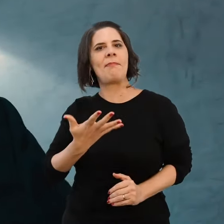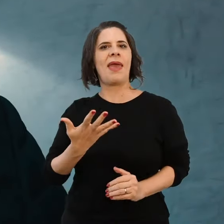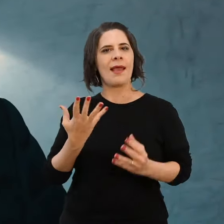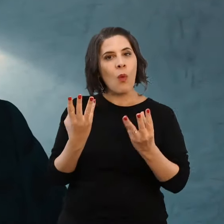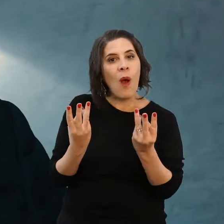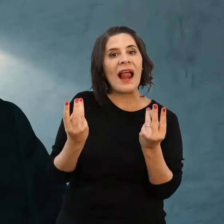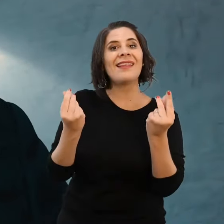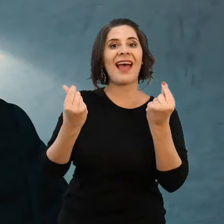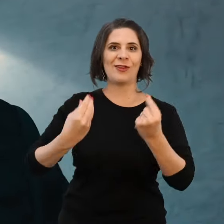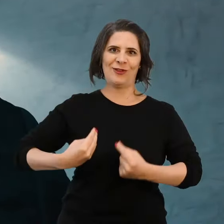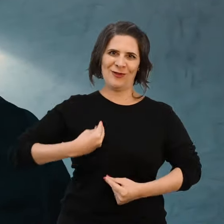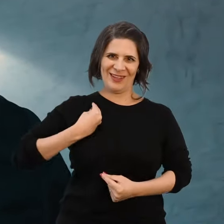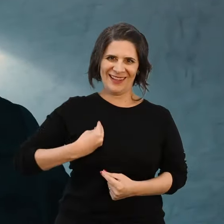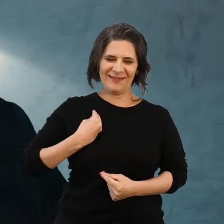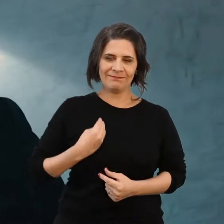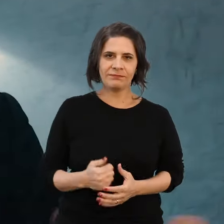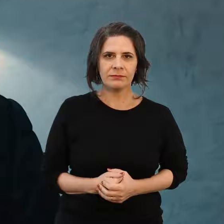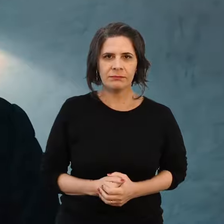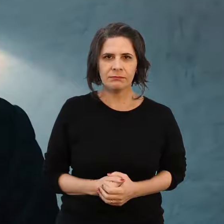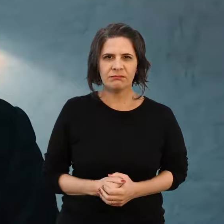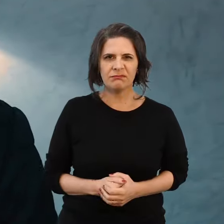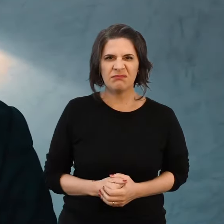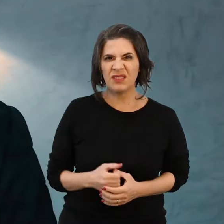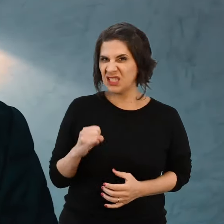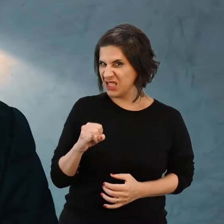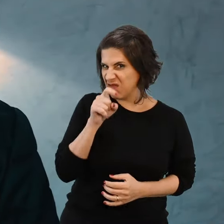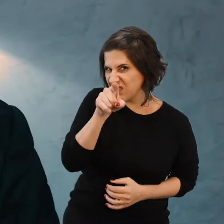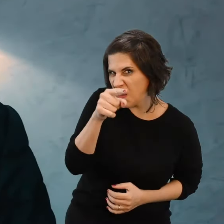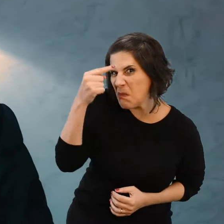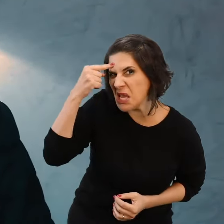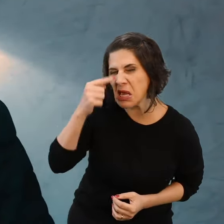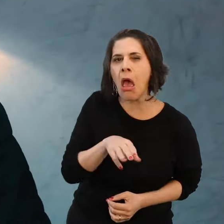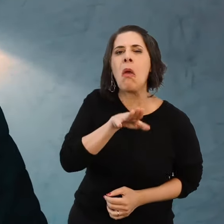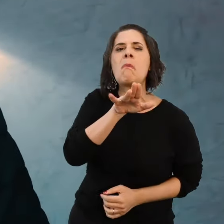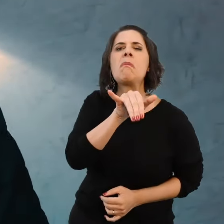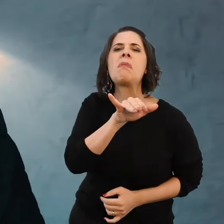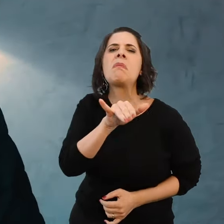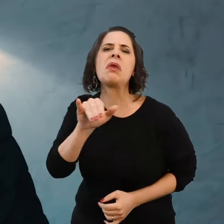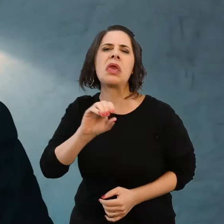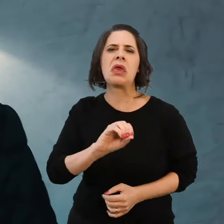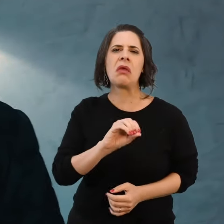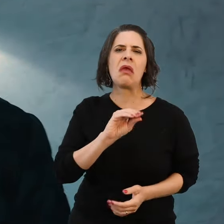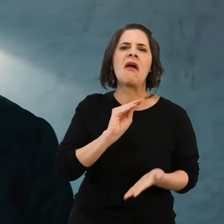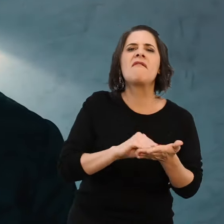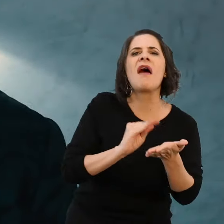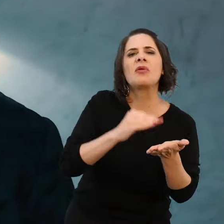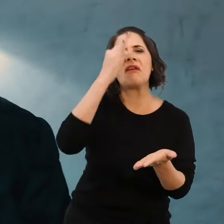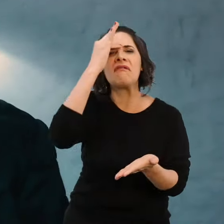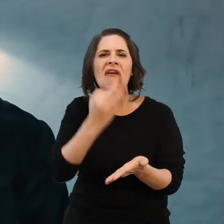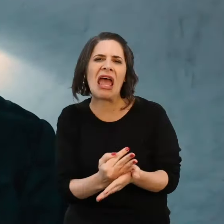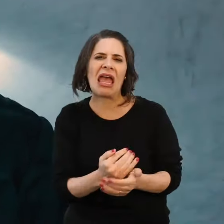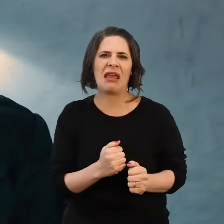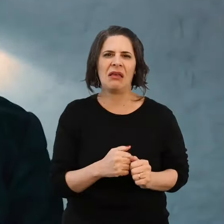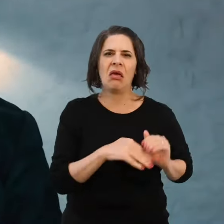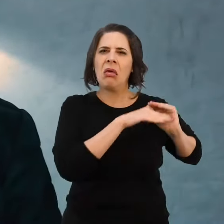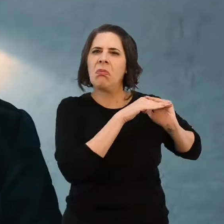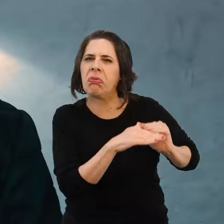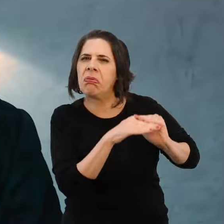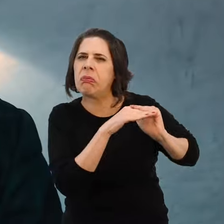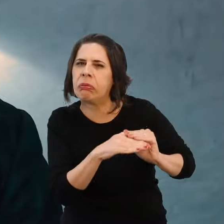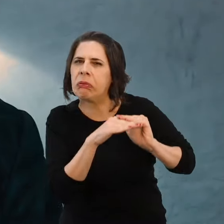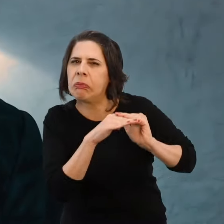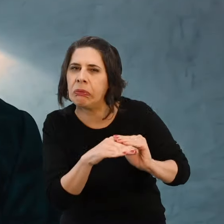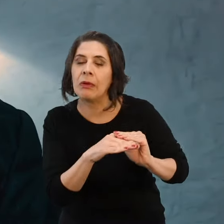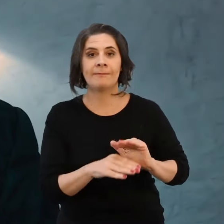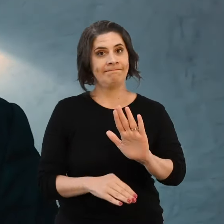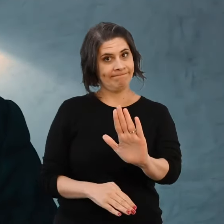existencial. E você que trata tudo isso como mimimi, como falta de fé, entre outras coisas